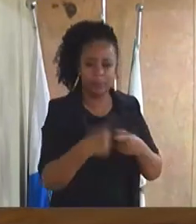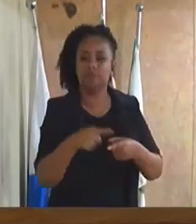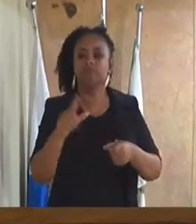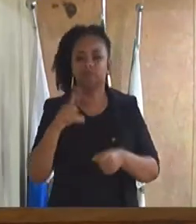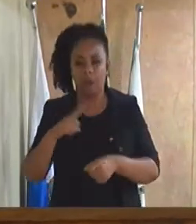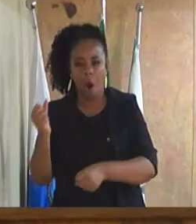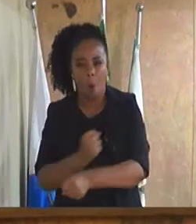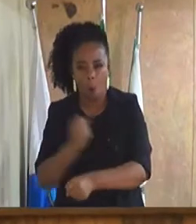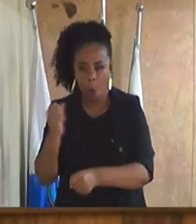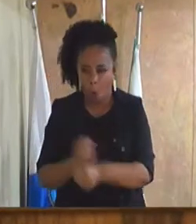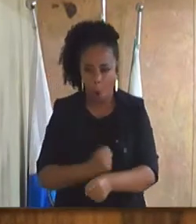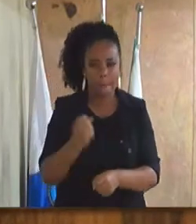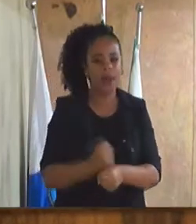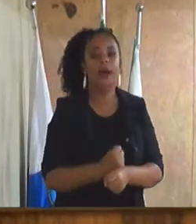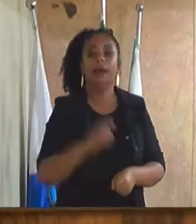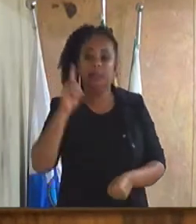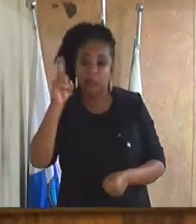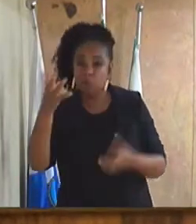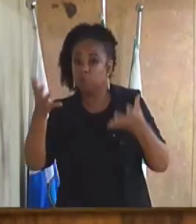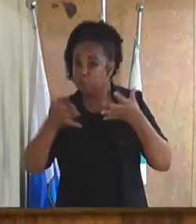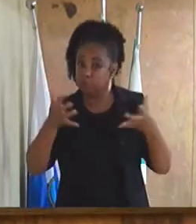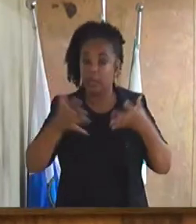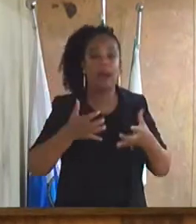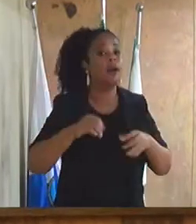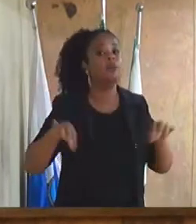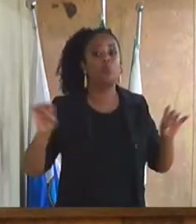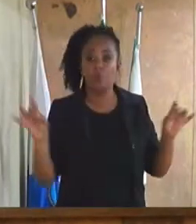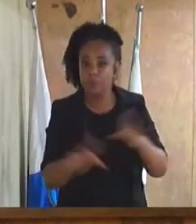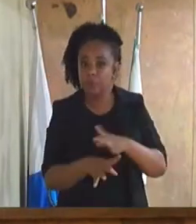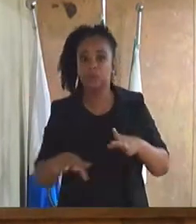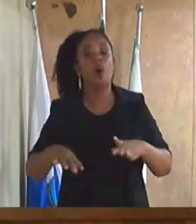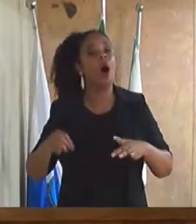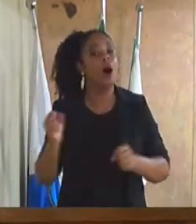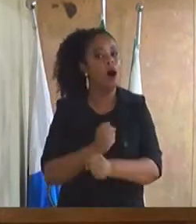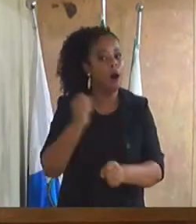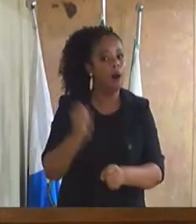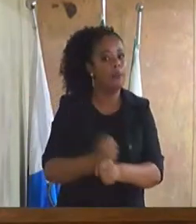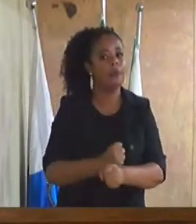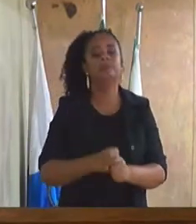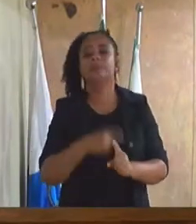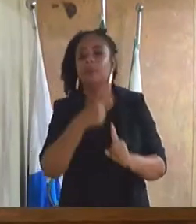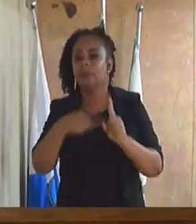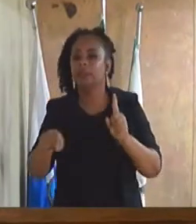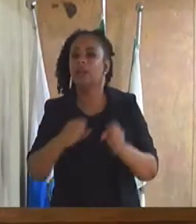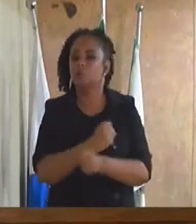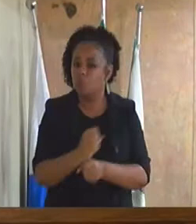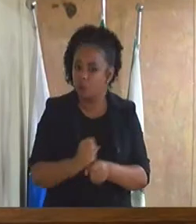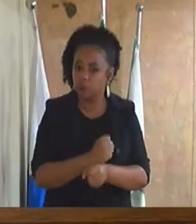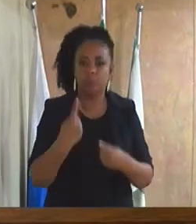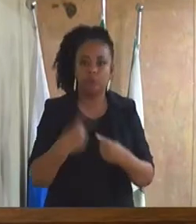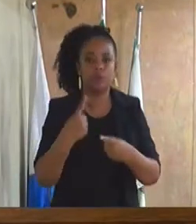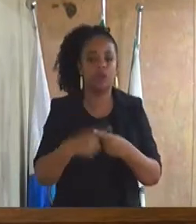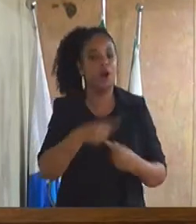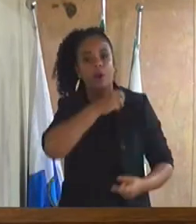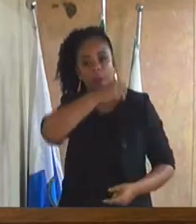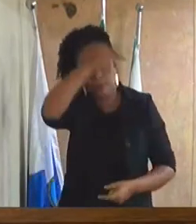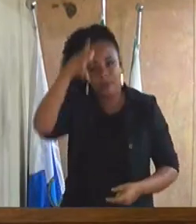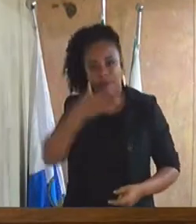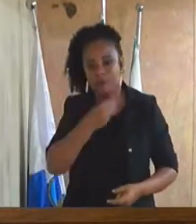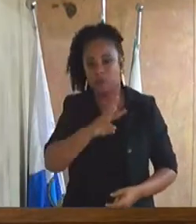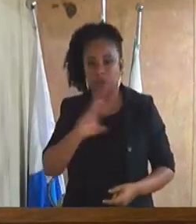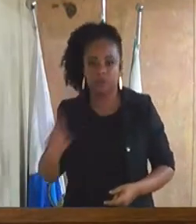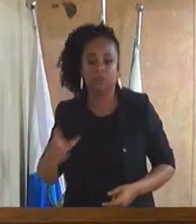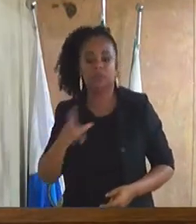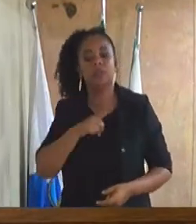se Deus quiser vamos estar terminando a obra agora Tomás no meio do ano porque o prefeito Washington Reis tem um compromisso com a população do